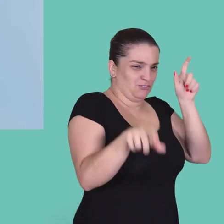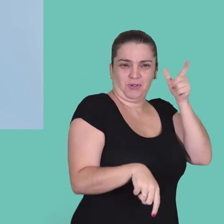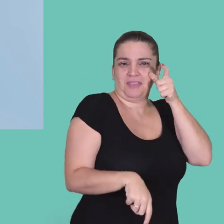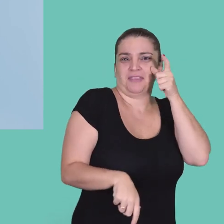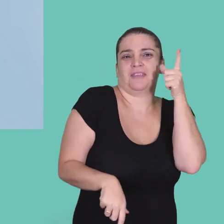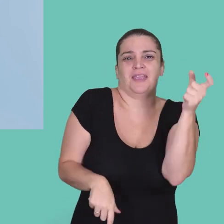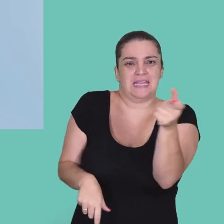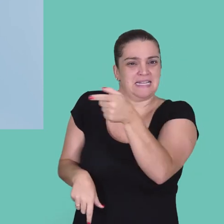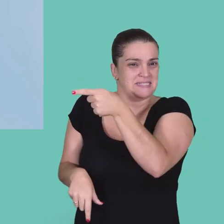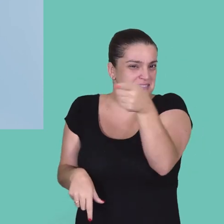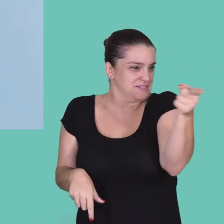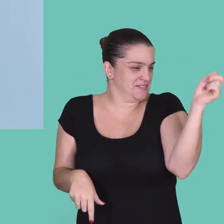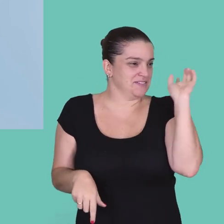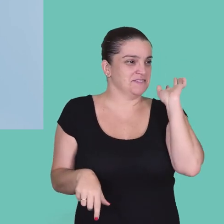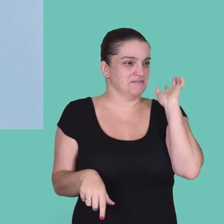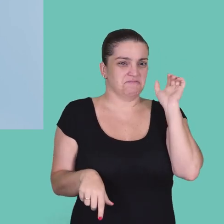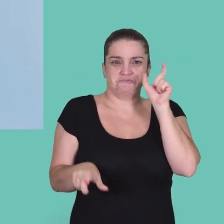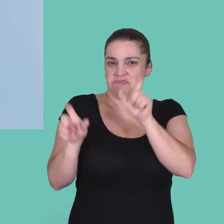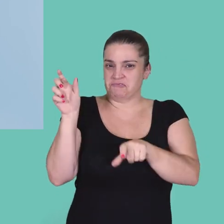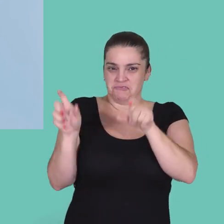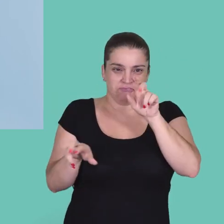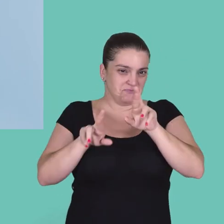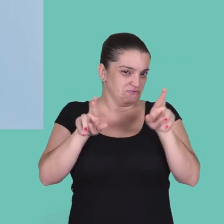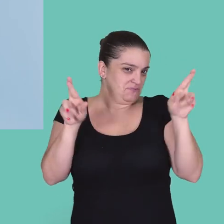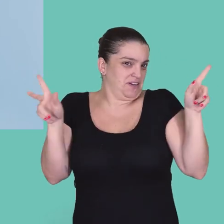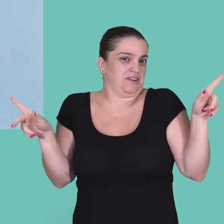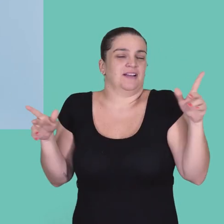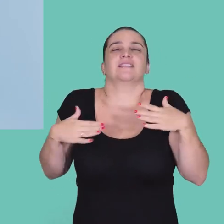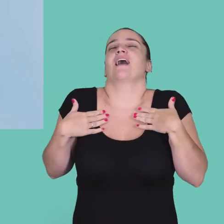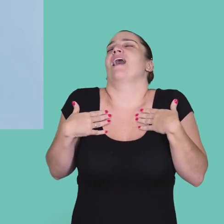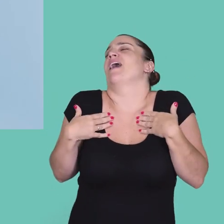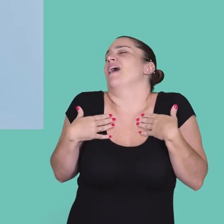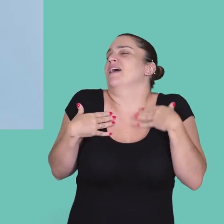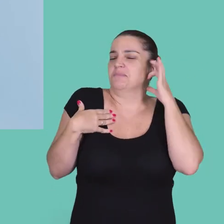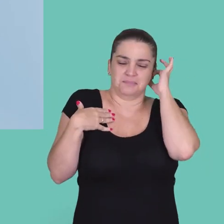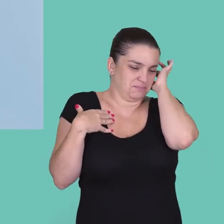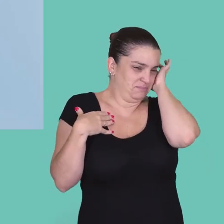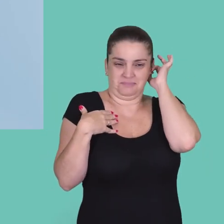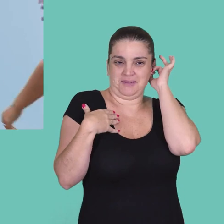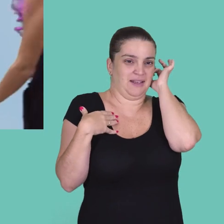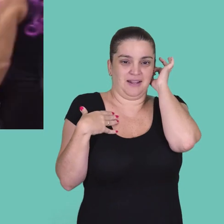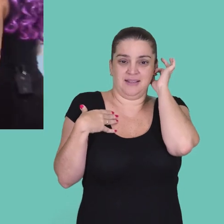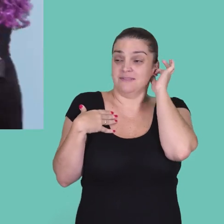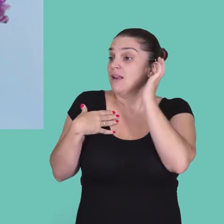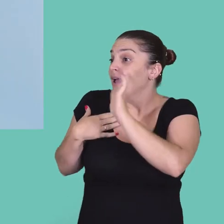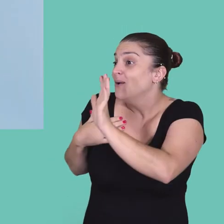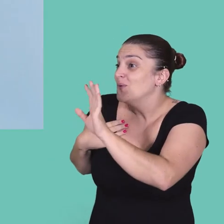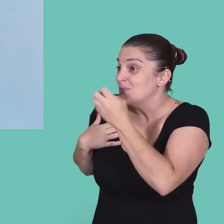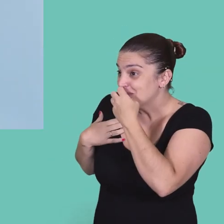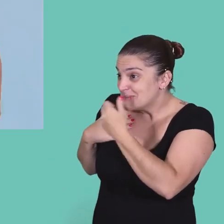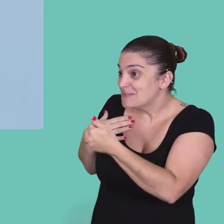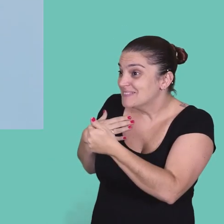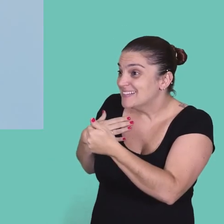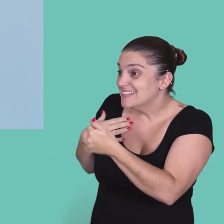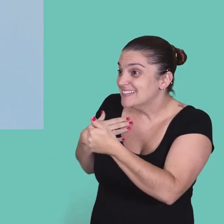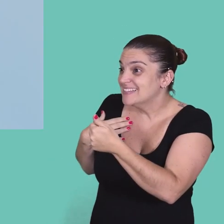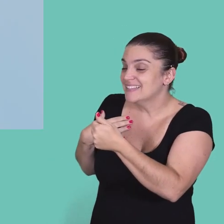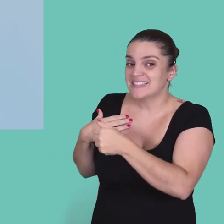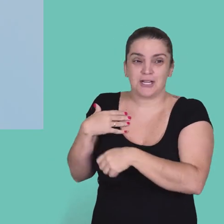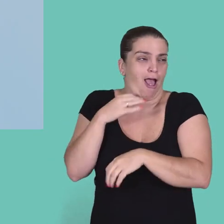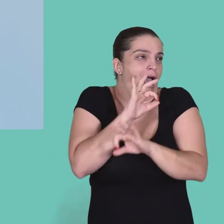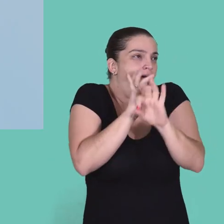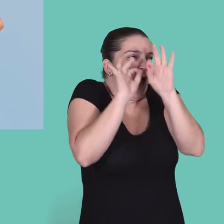gente interessante! Tanta gente diferente! Ai, que maravilha! Oi, tudo bem?